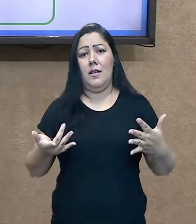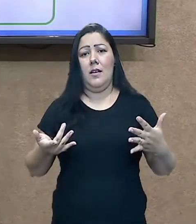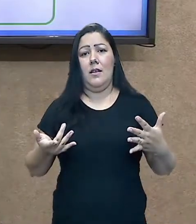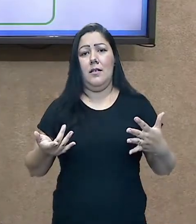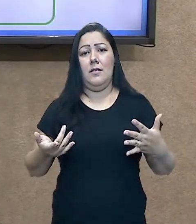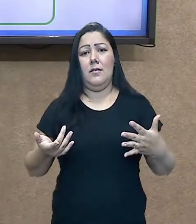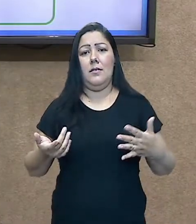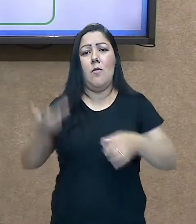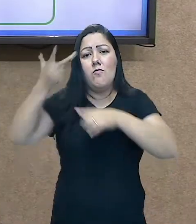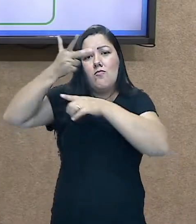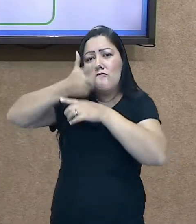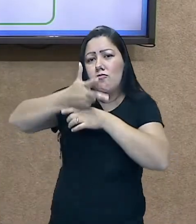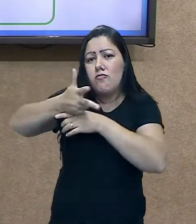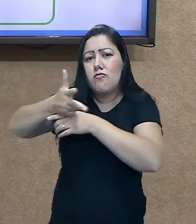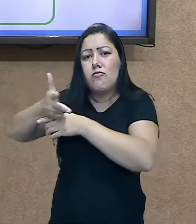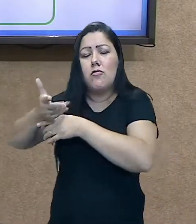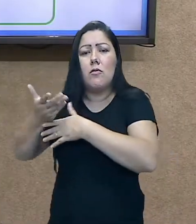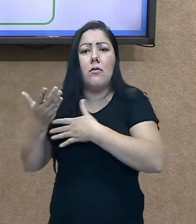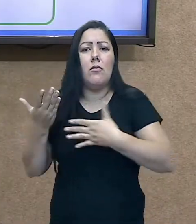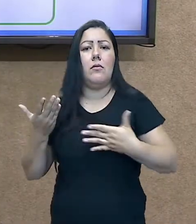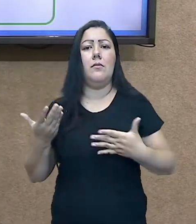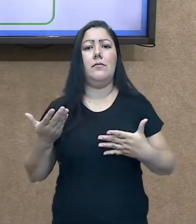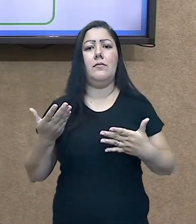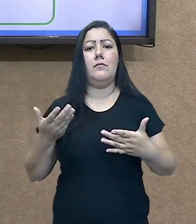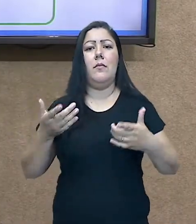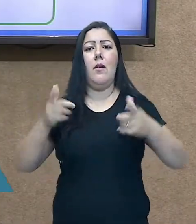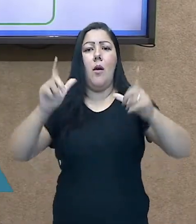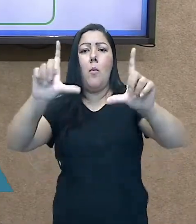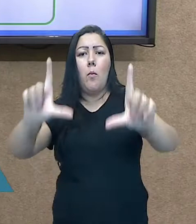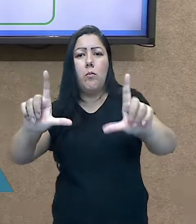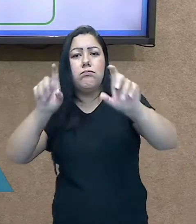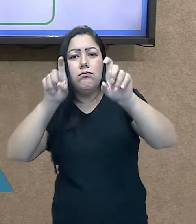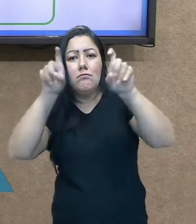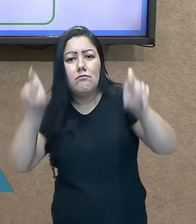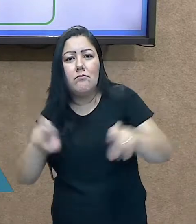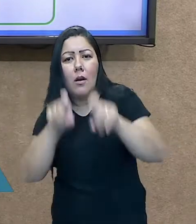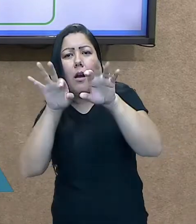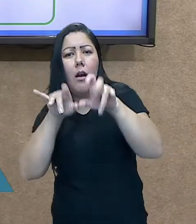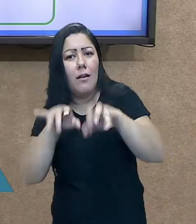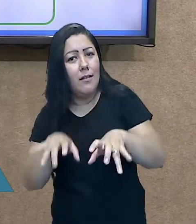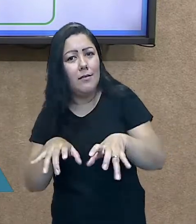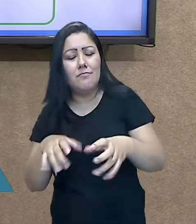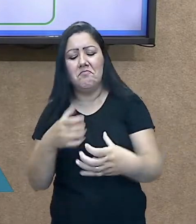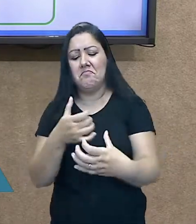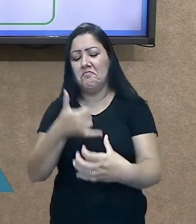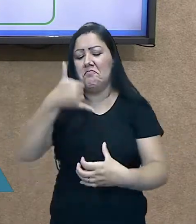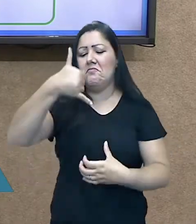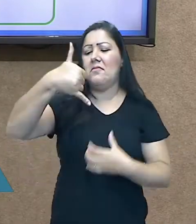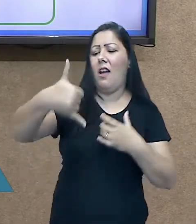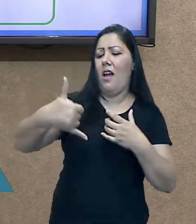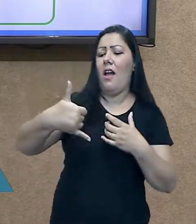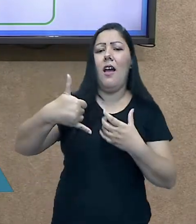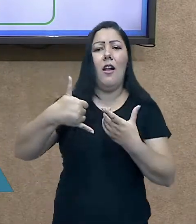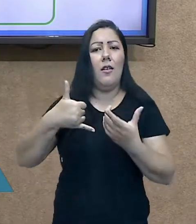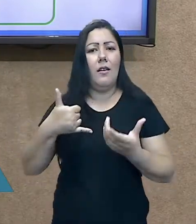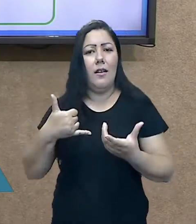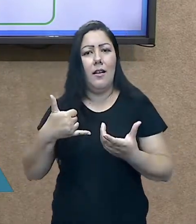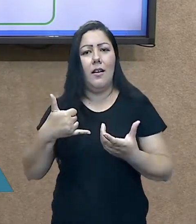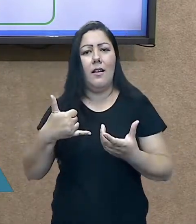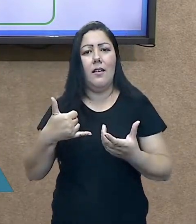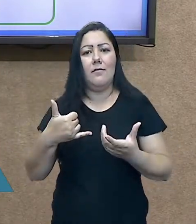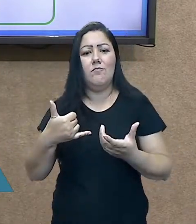dia. os seus avós, os bisavós,